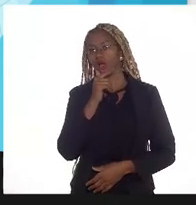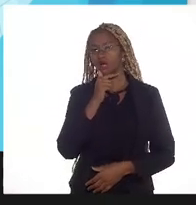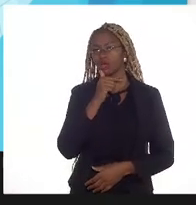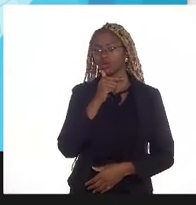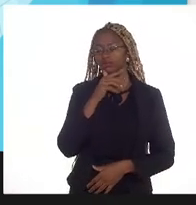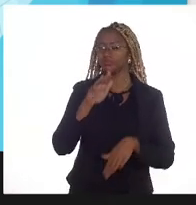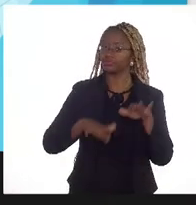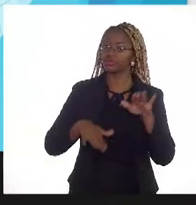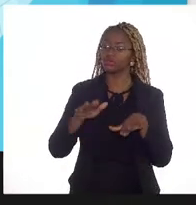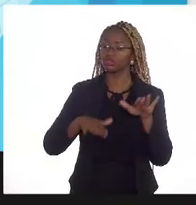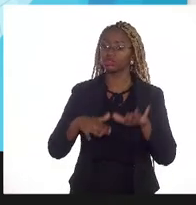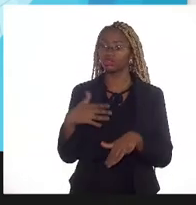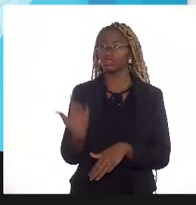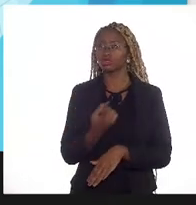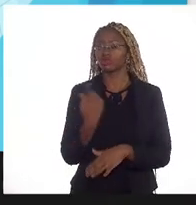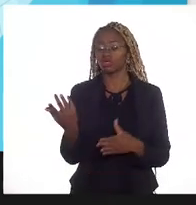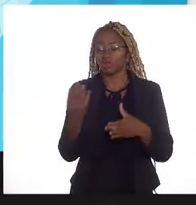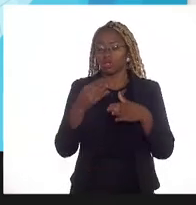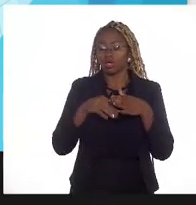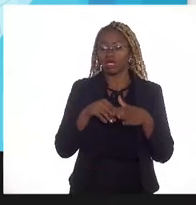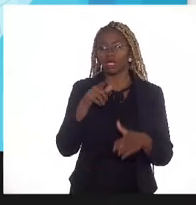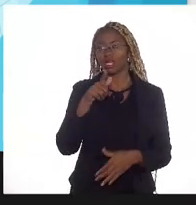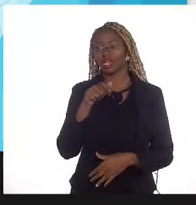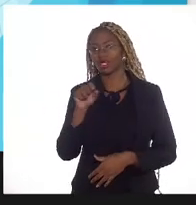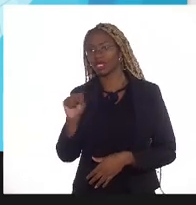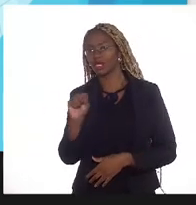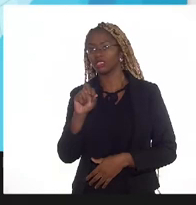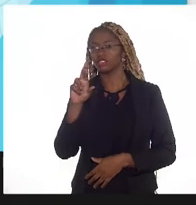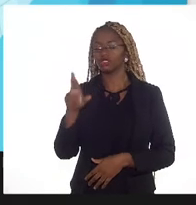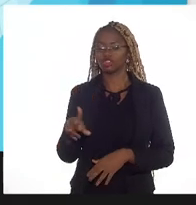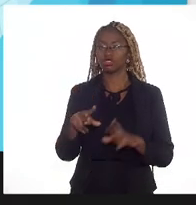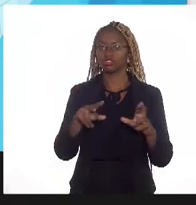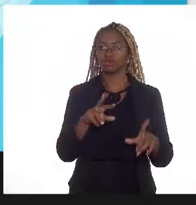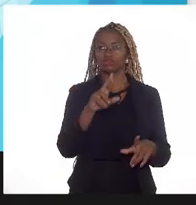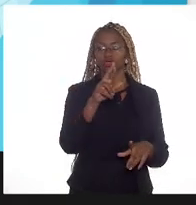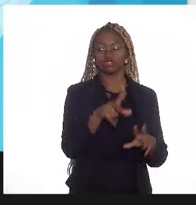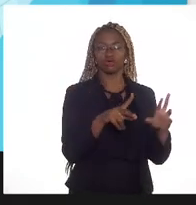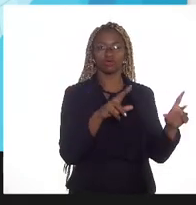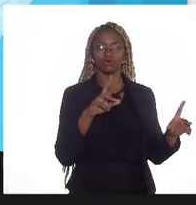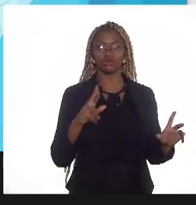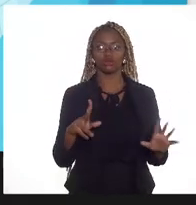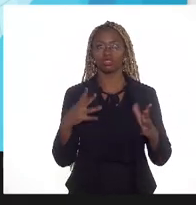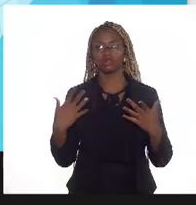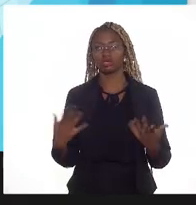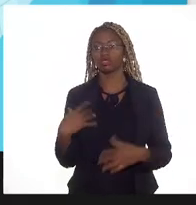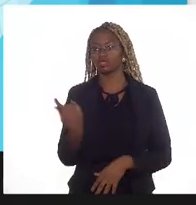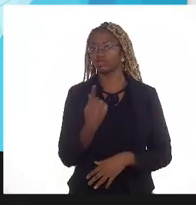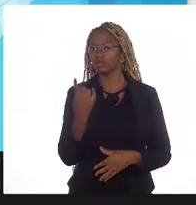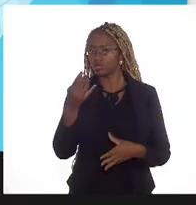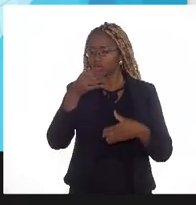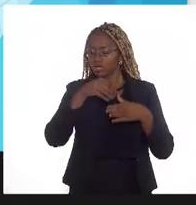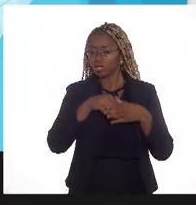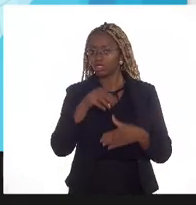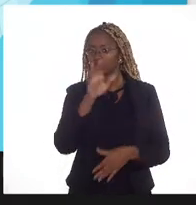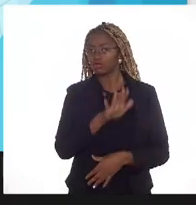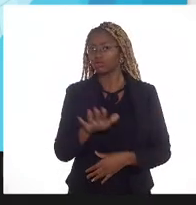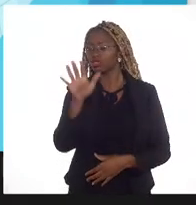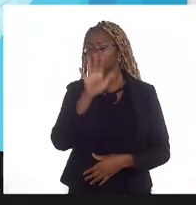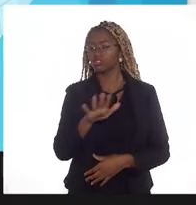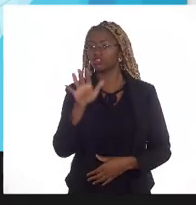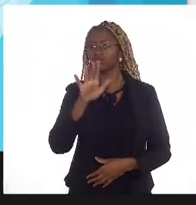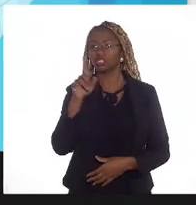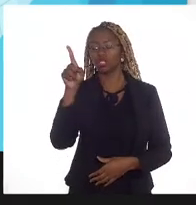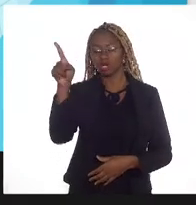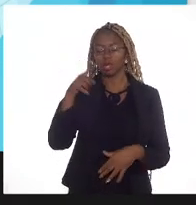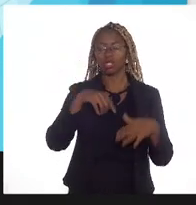situações a gente injeta gás mas diferente de ser junto nós injetamos em geral no topo do reservatório